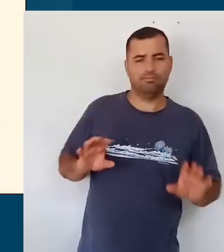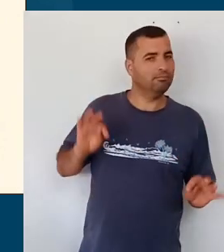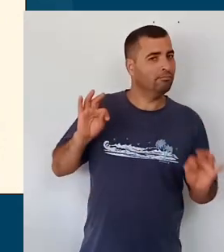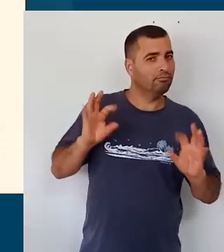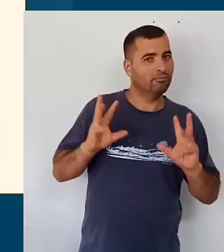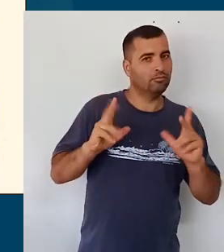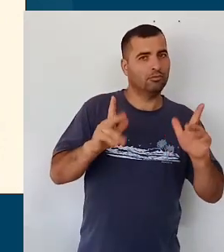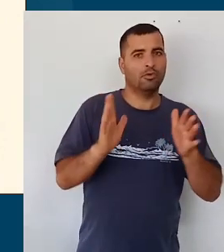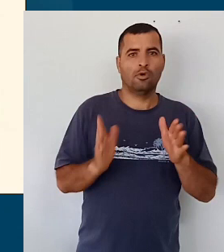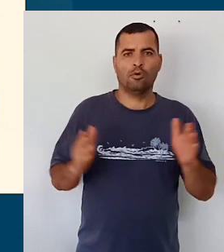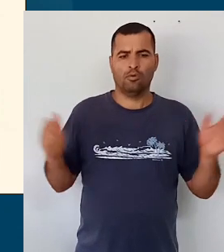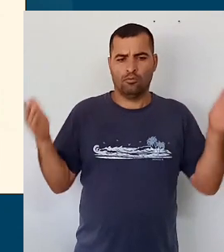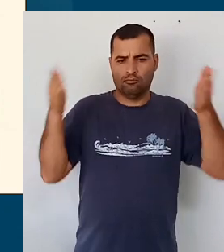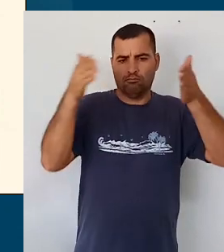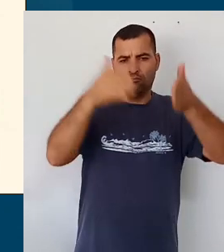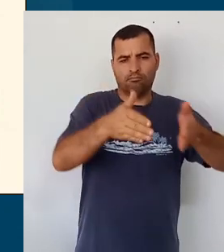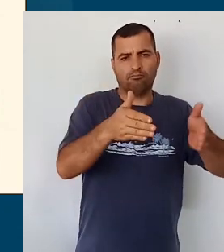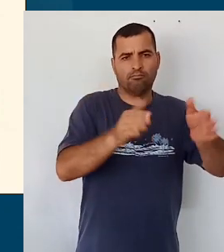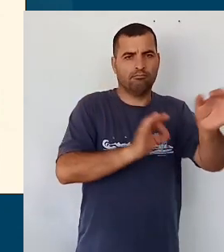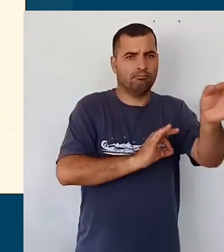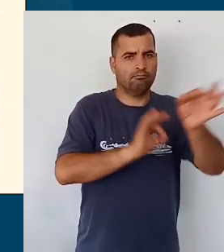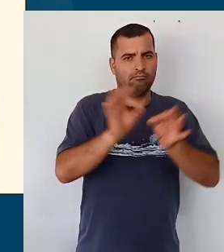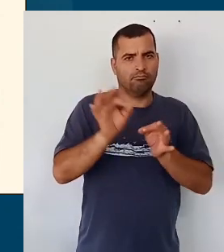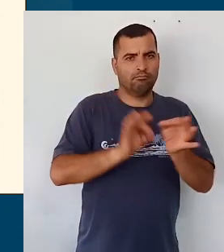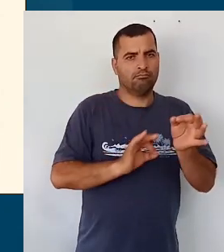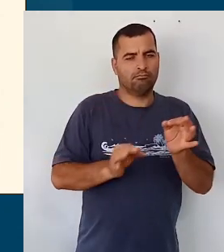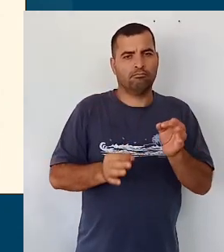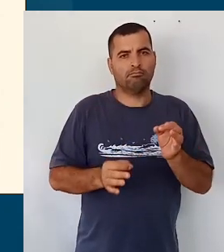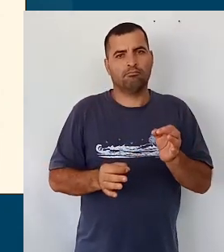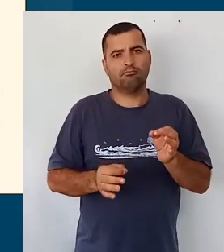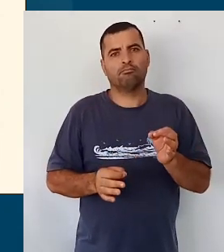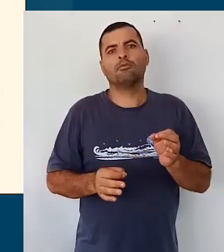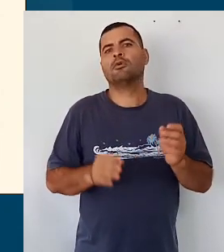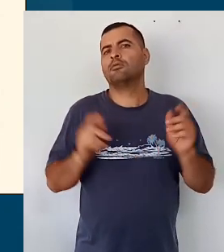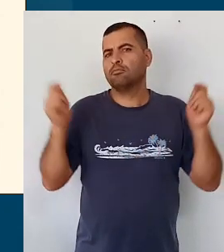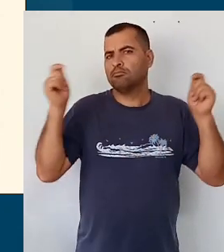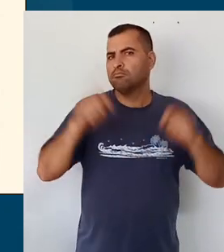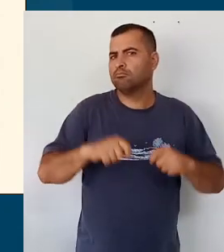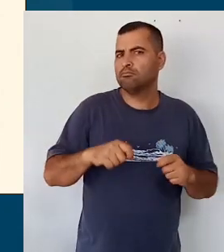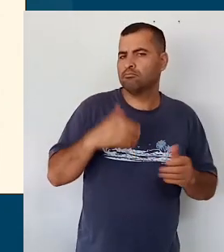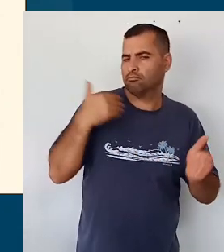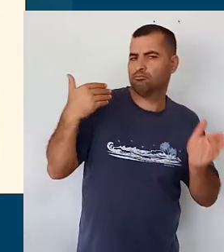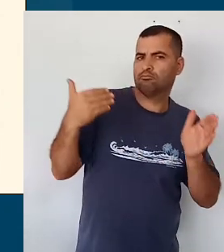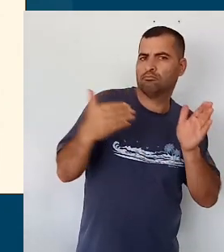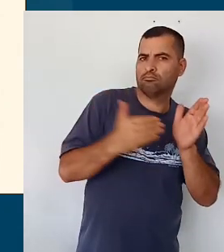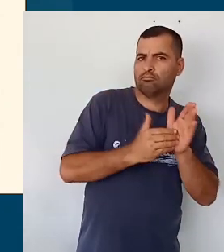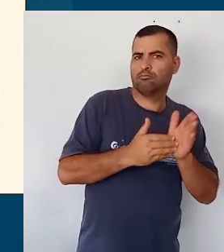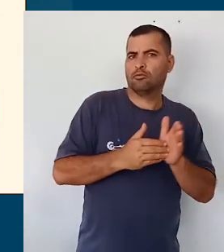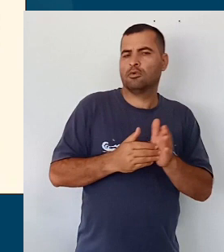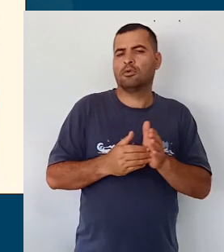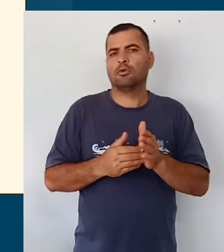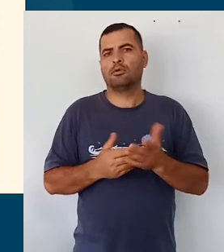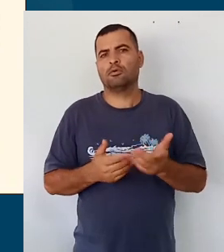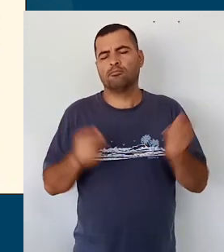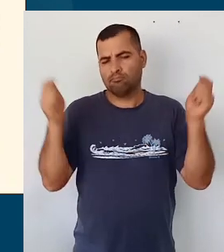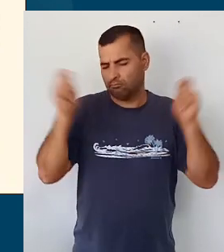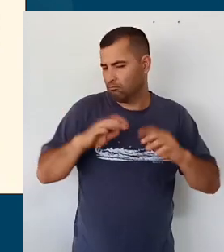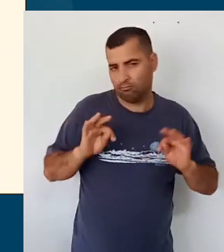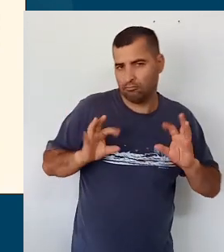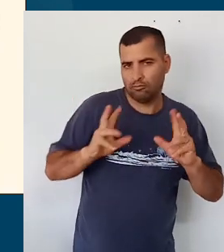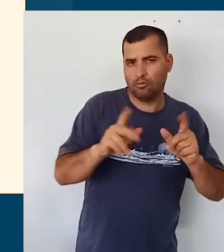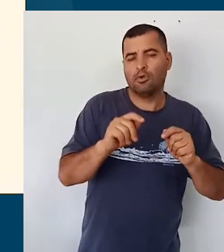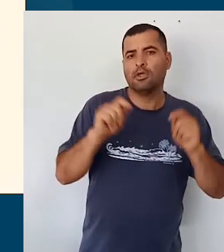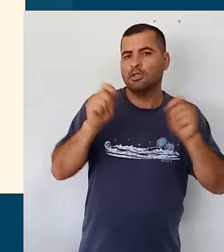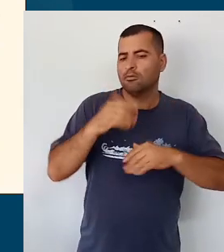áreas se dirigem, elas se organizam a partir dessas habilidades todas para fazer com que essas competências, desculpem, todas,